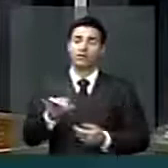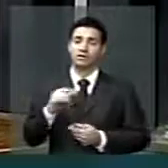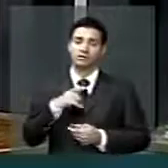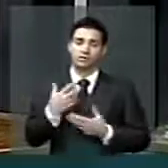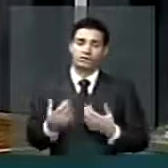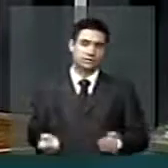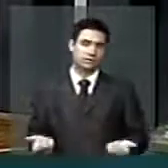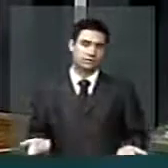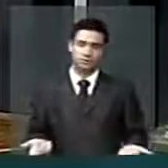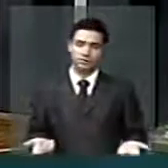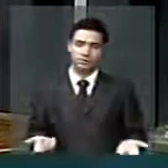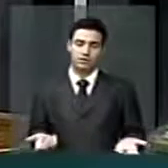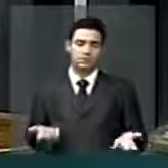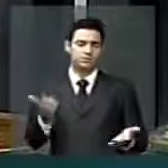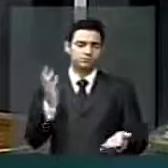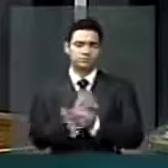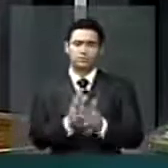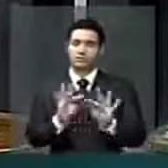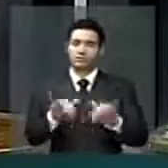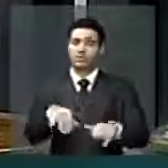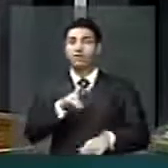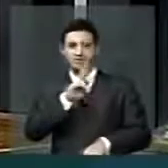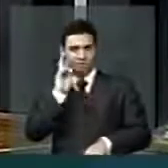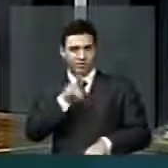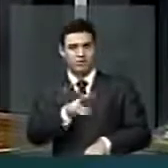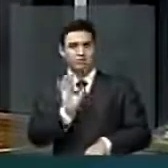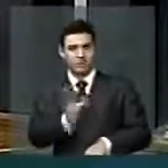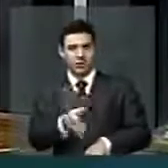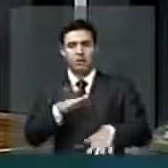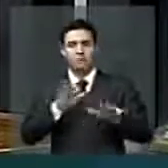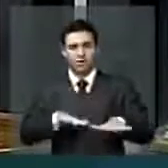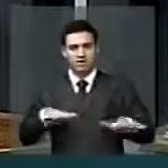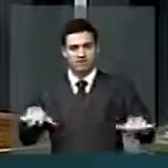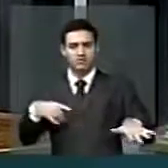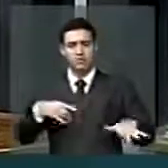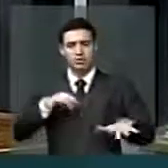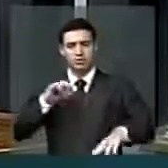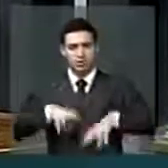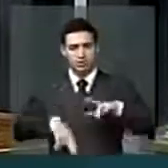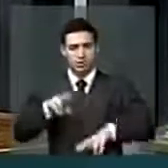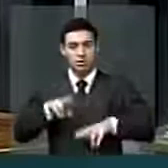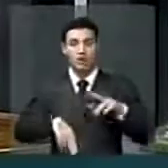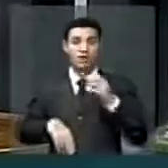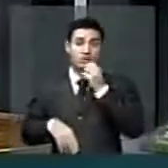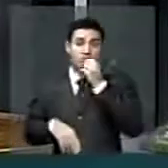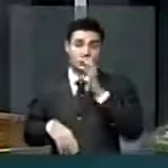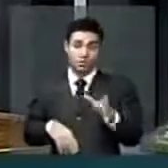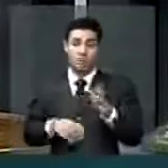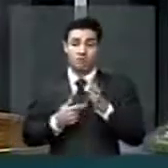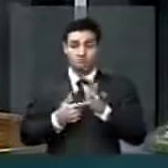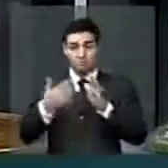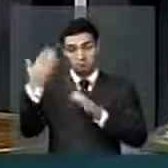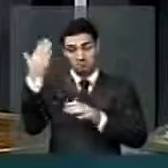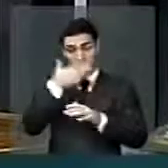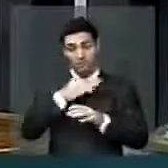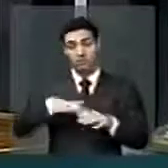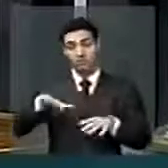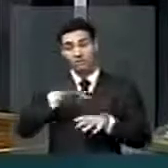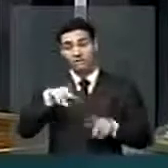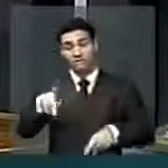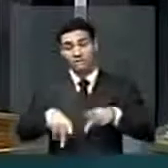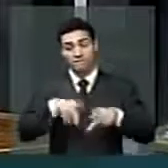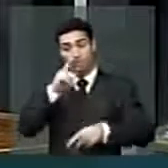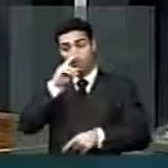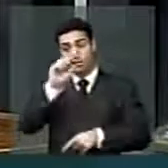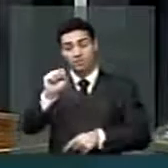manifestações que vimos por todo o país em junho são um bom exemplo de como a força popular pode